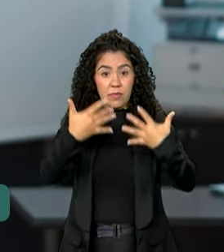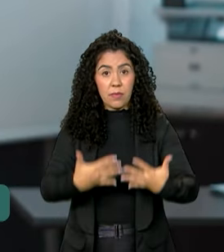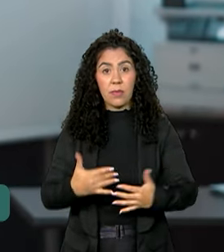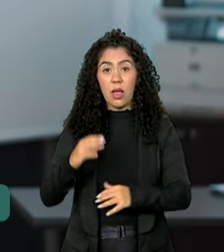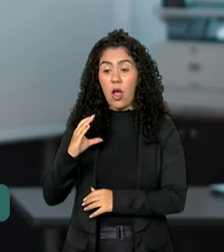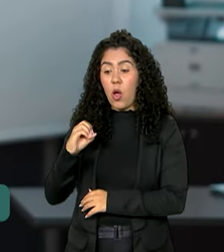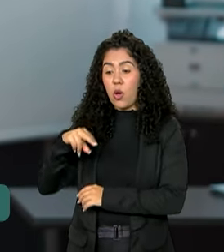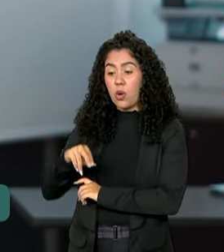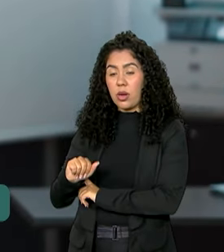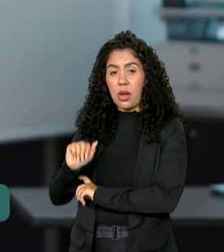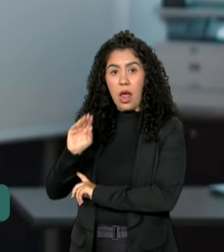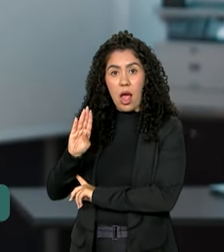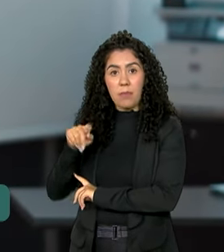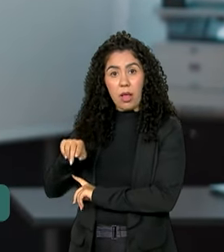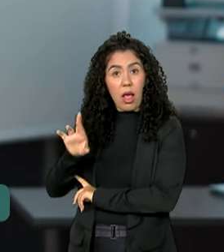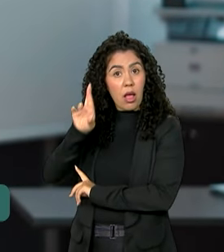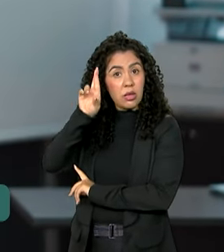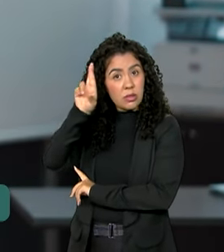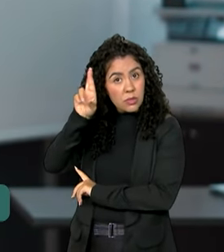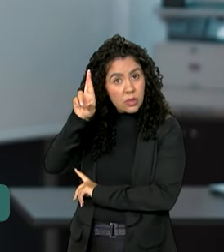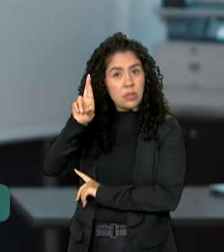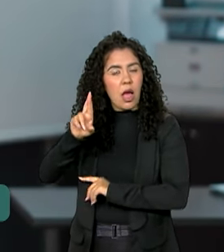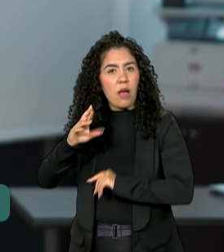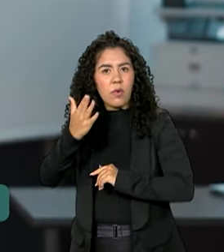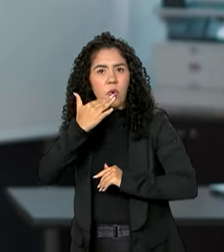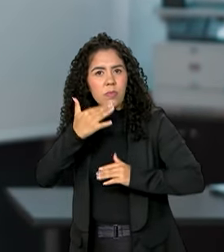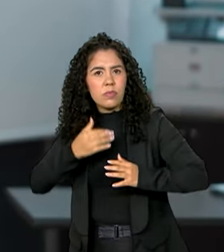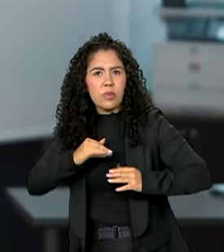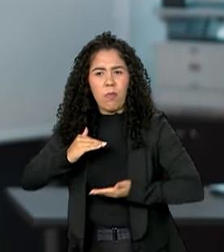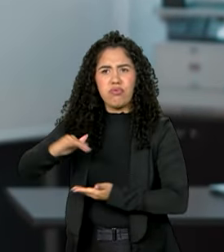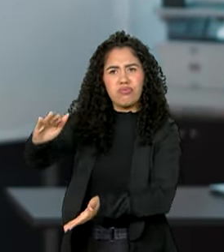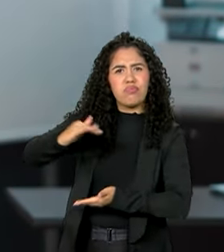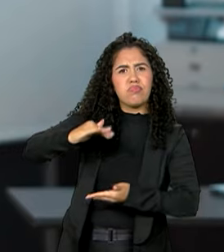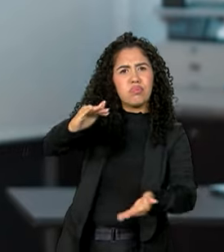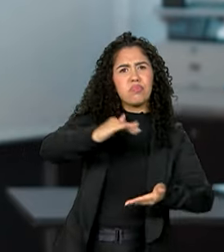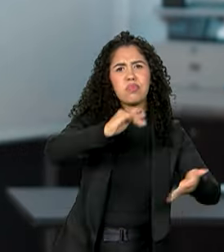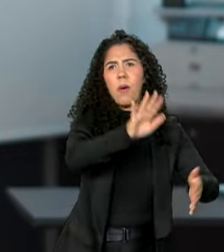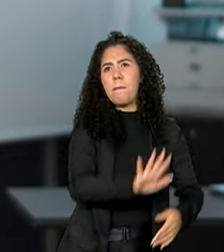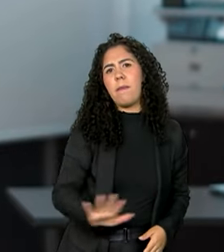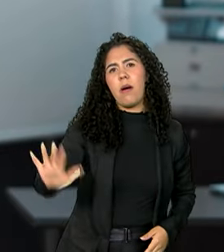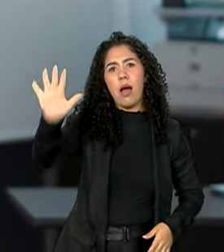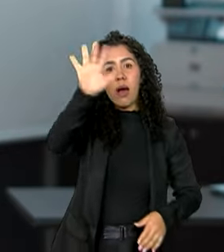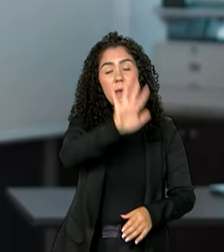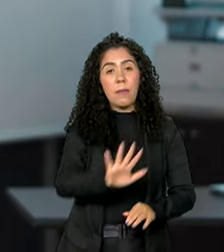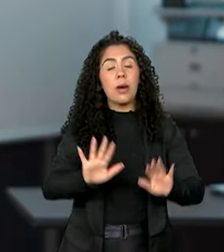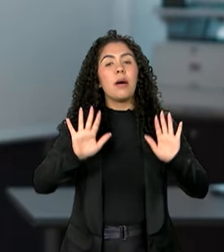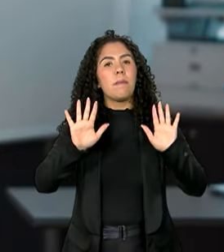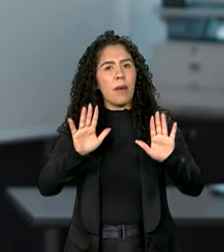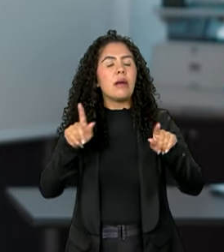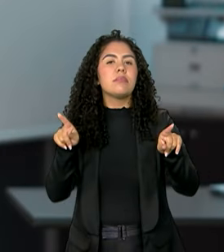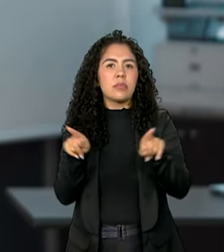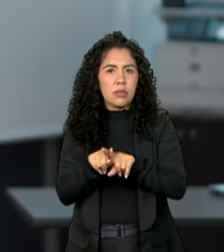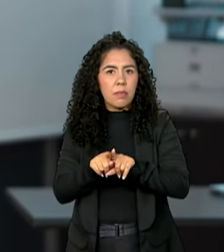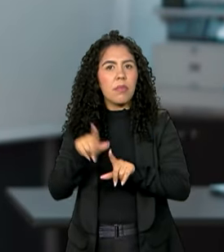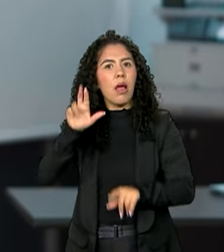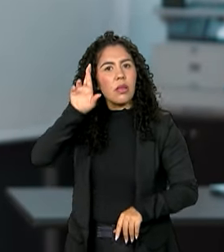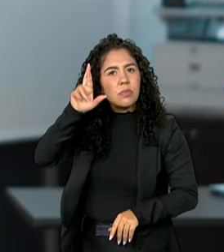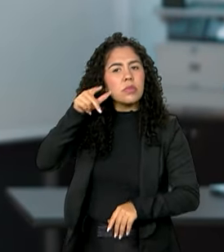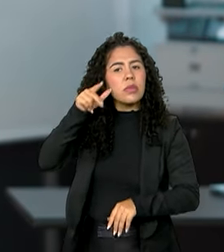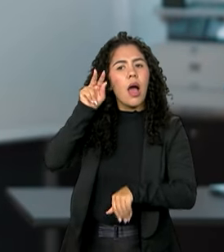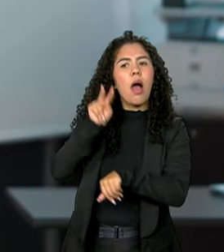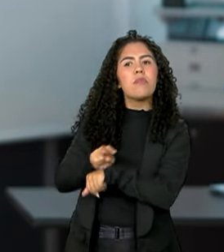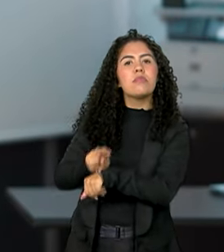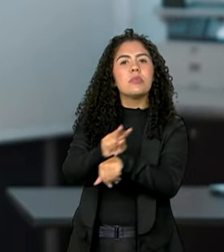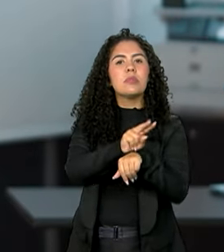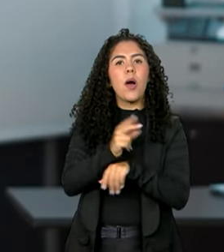Abastecimento, é responsável pelo abastecimento nacional. Mas, entre outras atividades, a Conab também faz o acompanhamento de preços